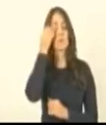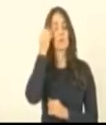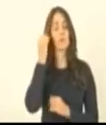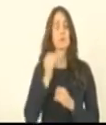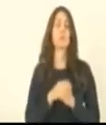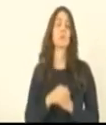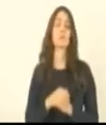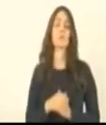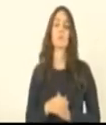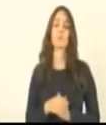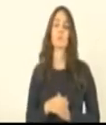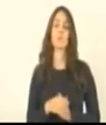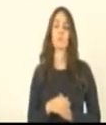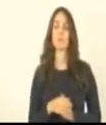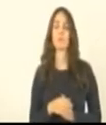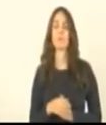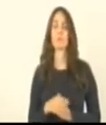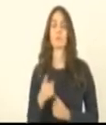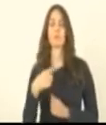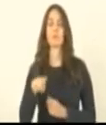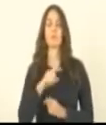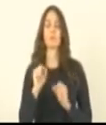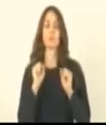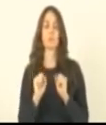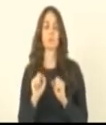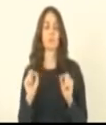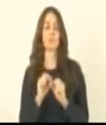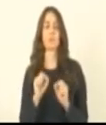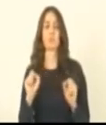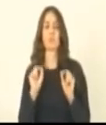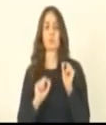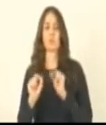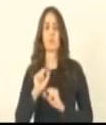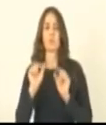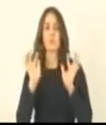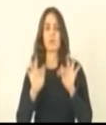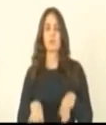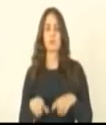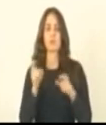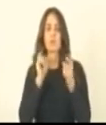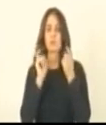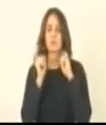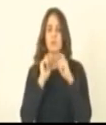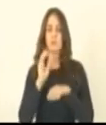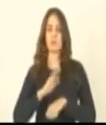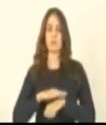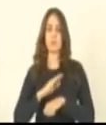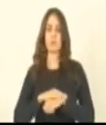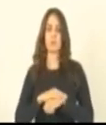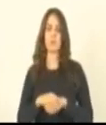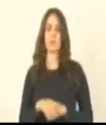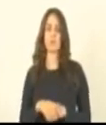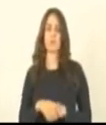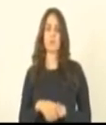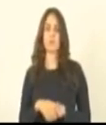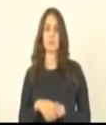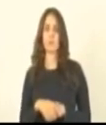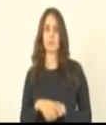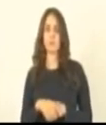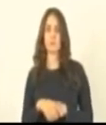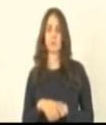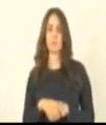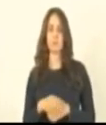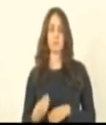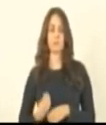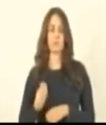Casagrande, que nós pudéssemos encerrar aqui a sessão, nesse momento, marca a presença,